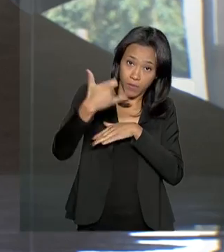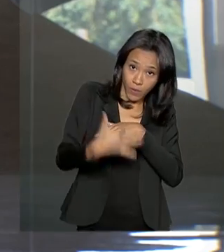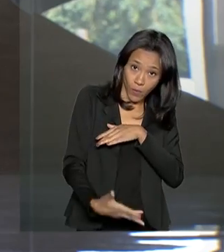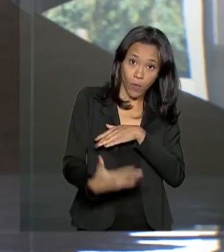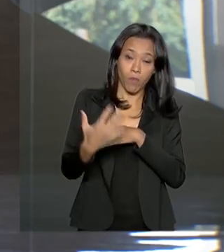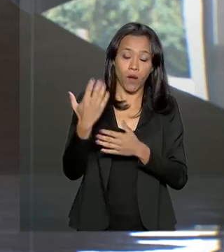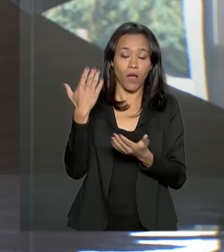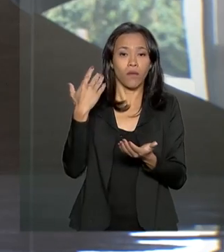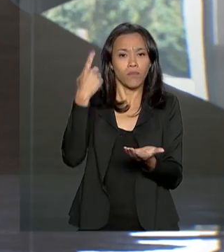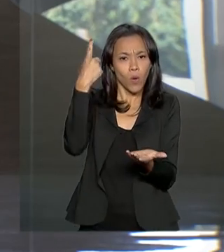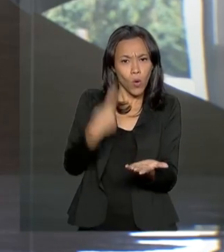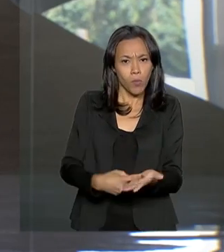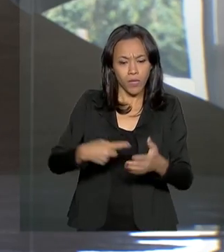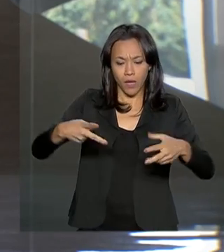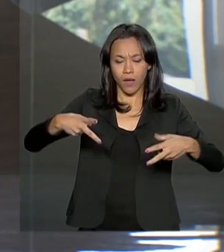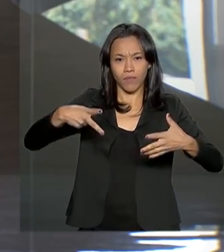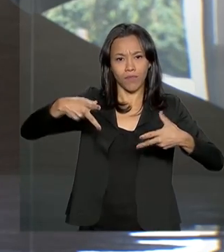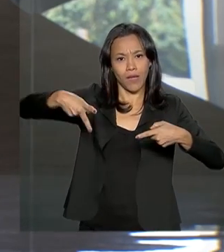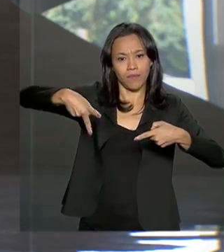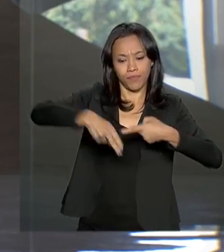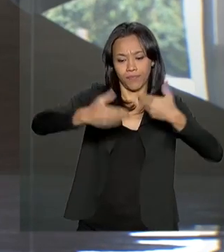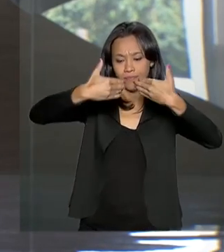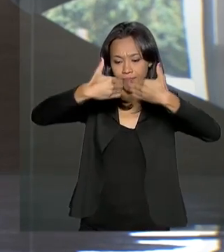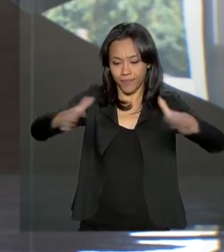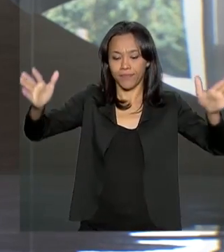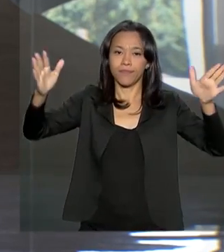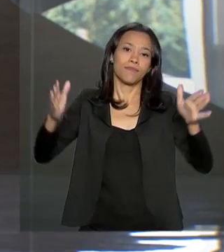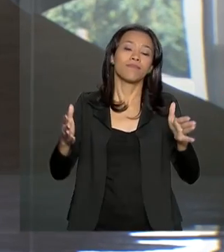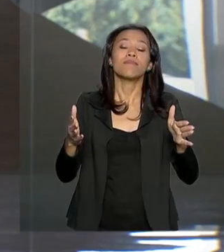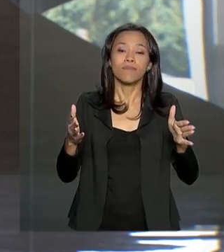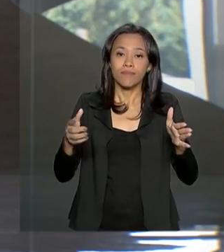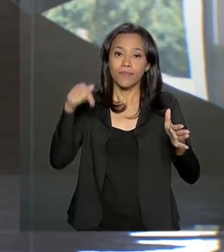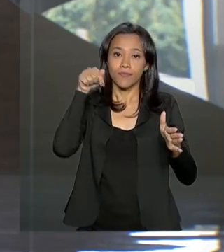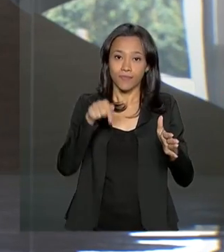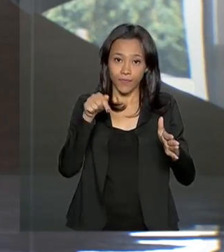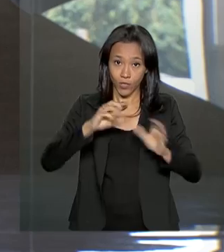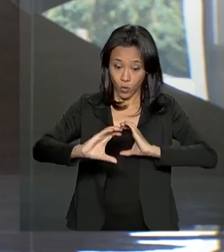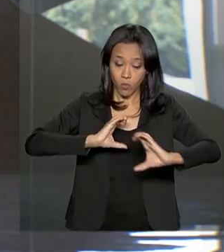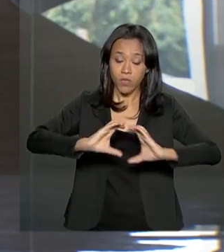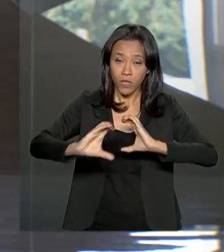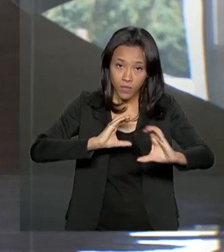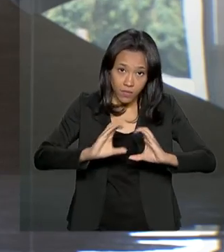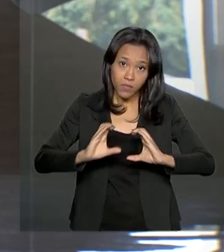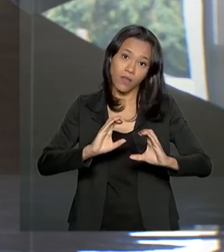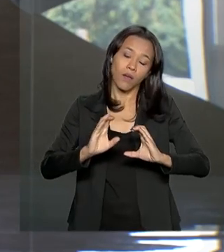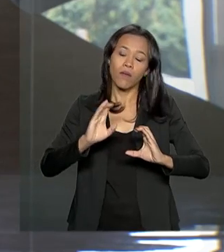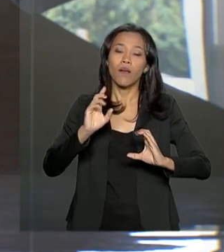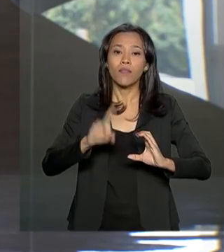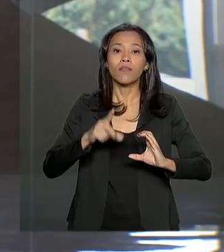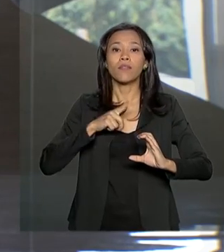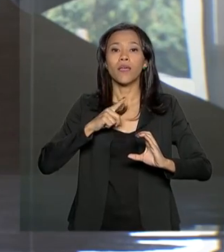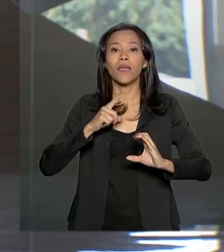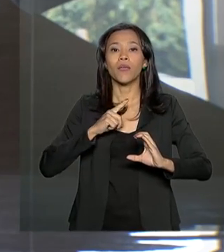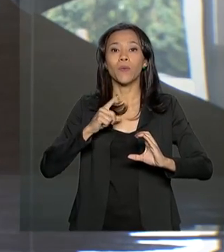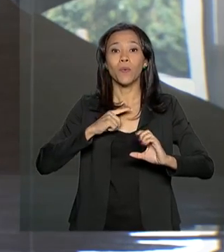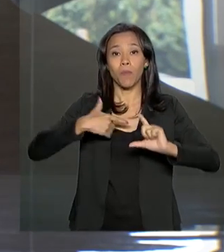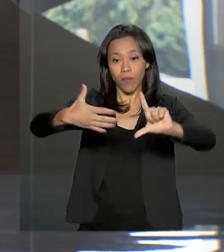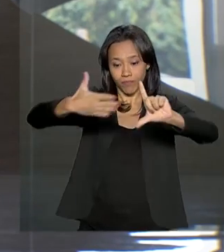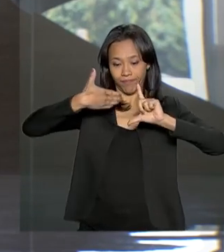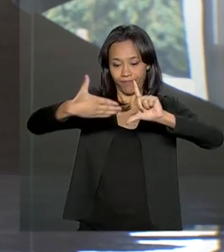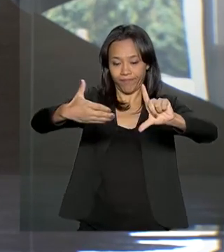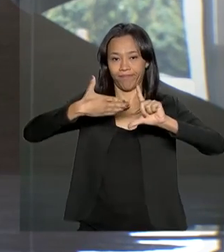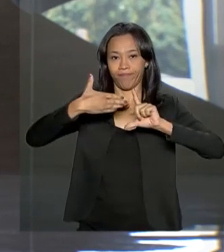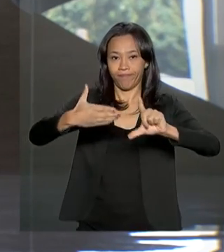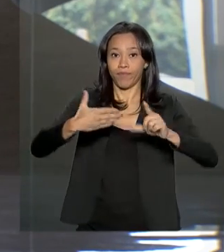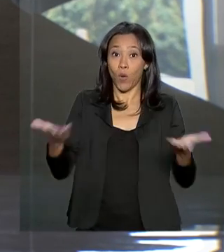inauguração dessa estrutura de comunicação na estação Comandante Ferraz, está prevista uma videoconferência hoje